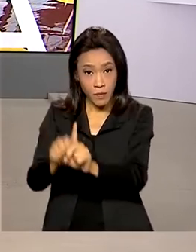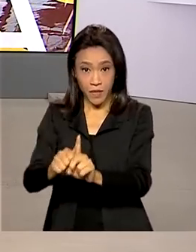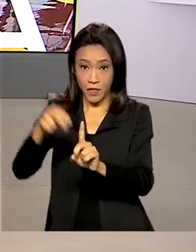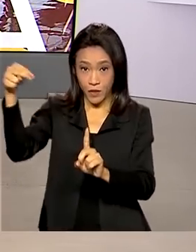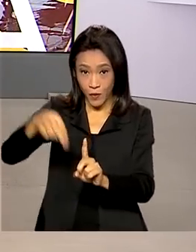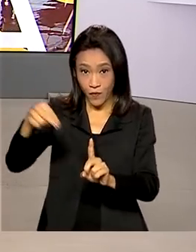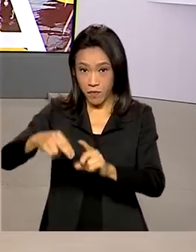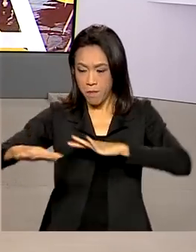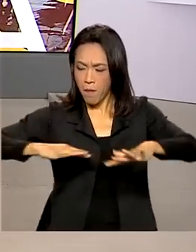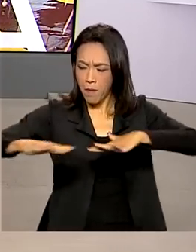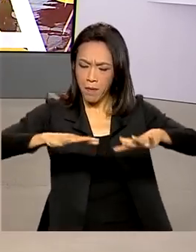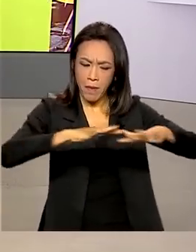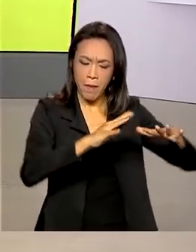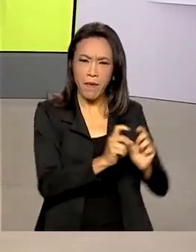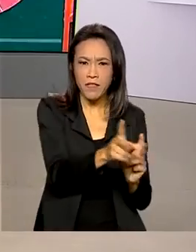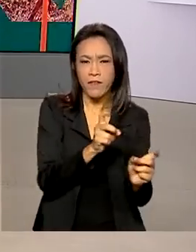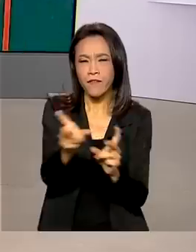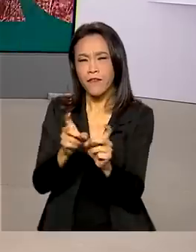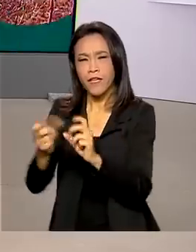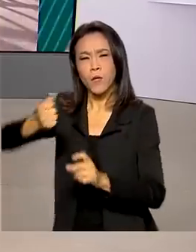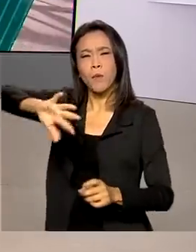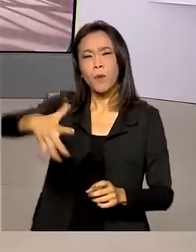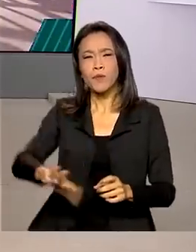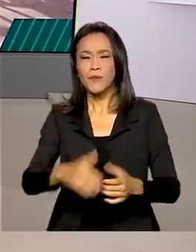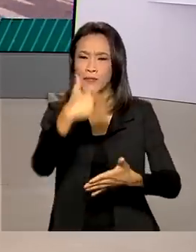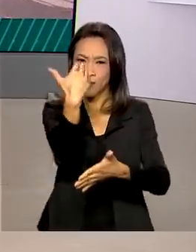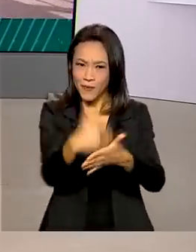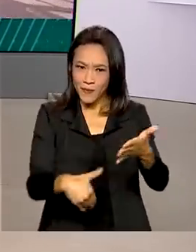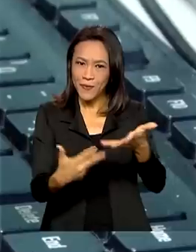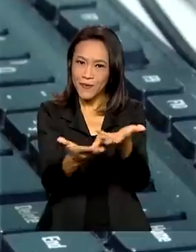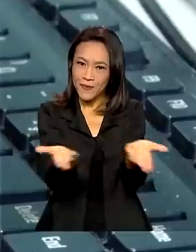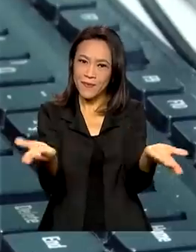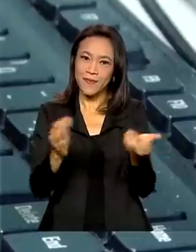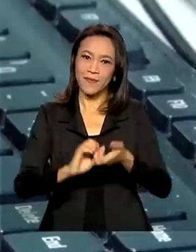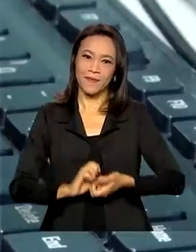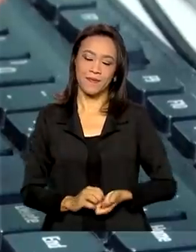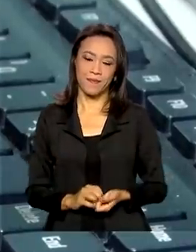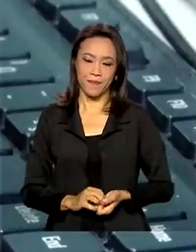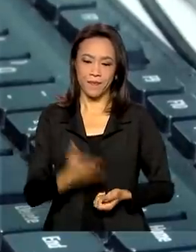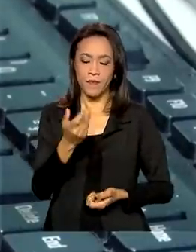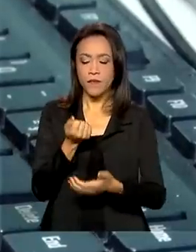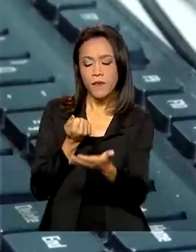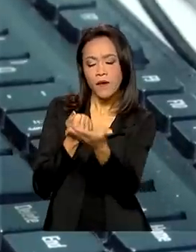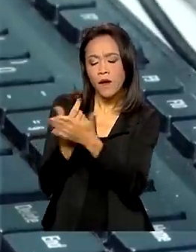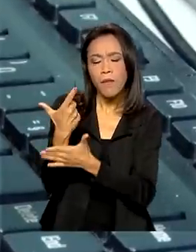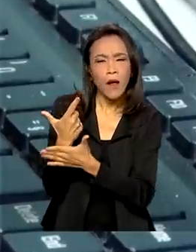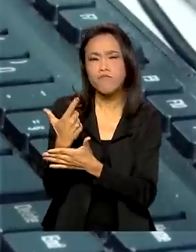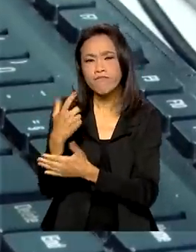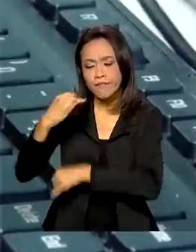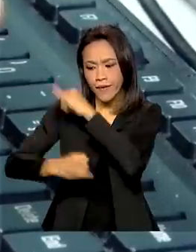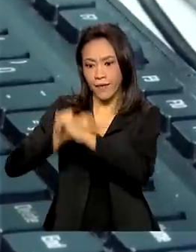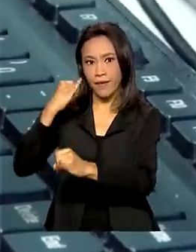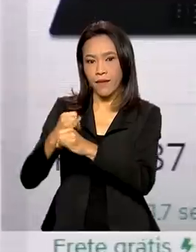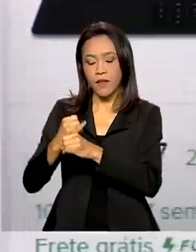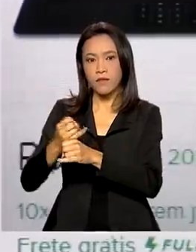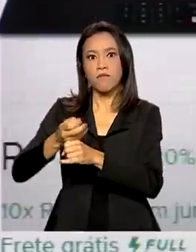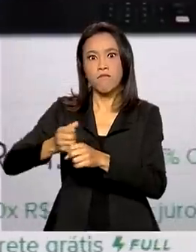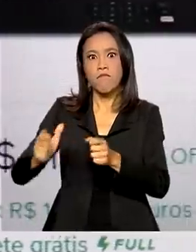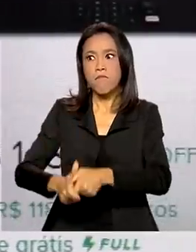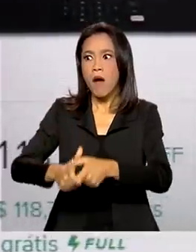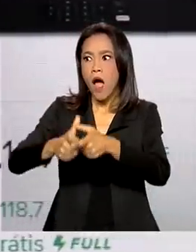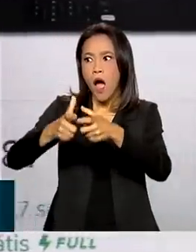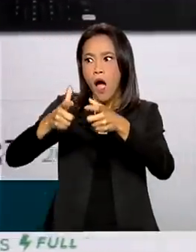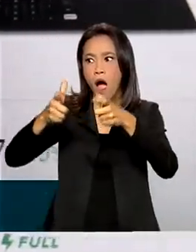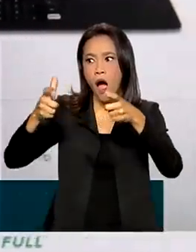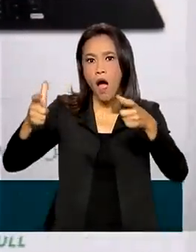movimenta o comércio eletrônico com promoções e descontos. Comprar pela internet tem se tornado cada vez mais